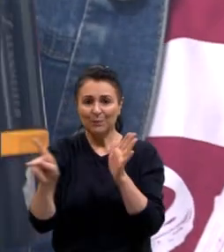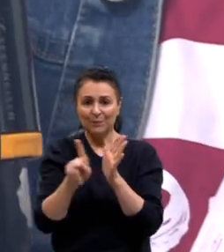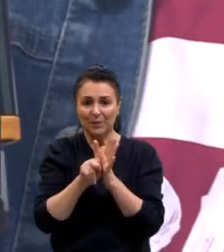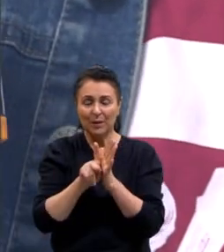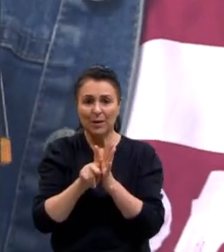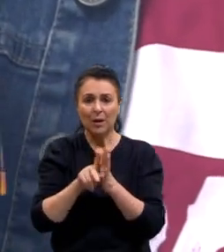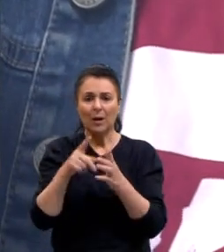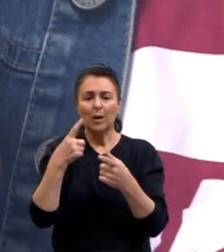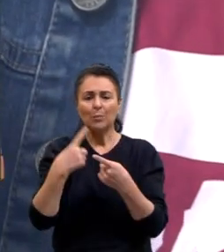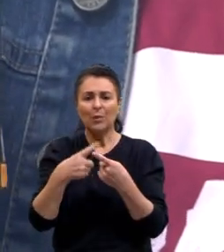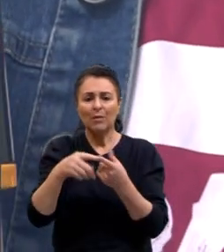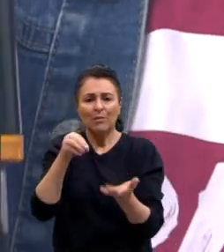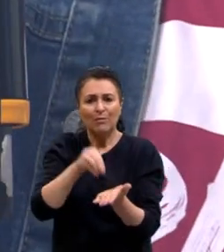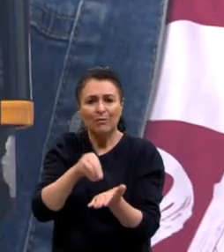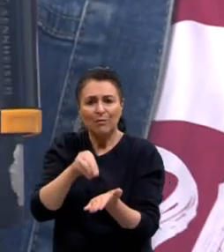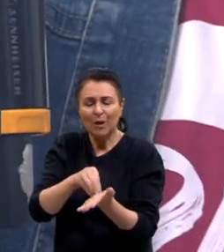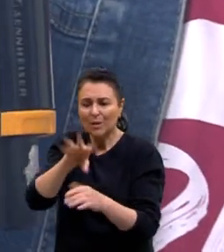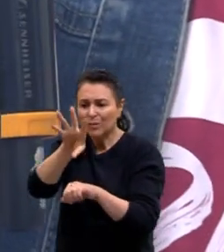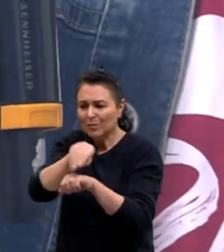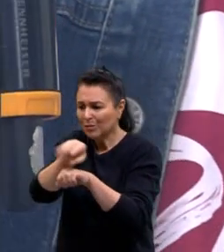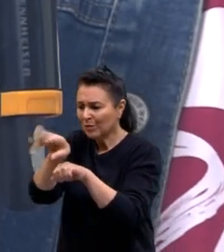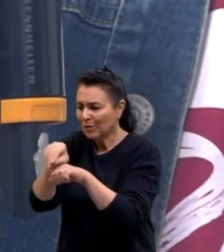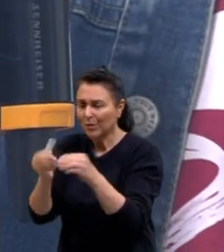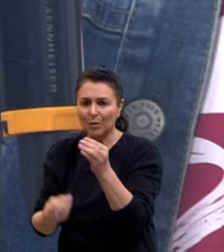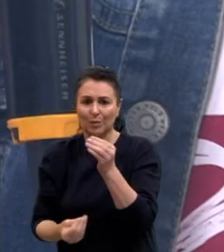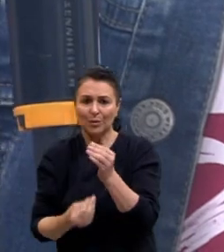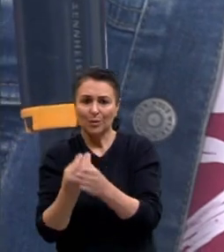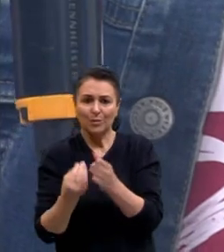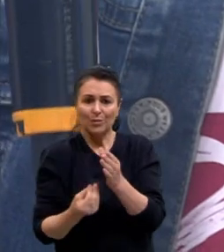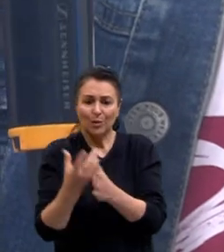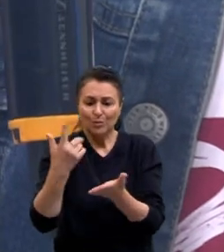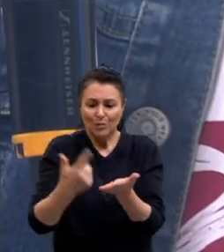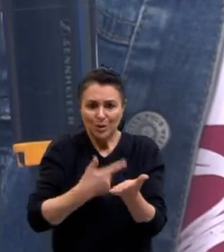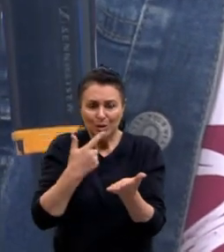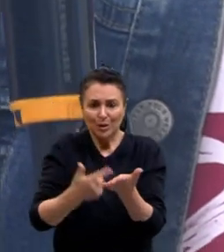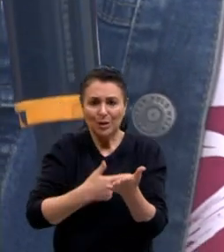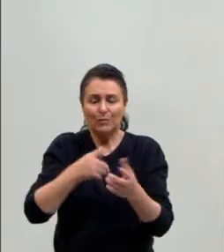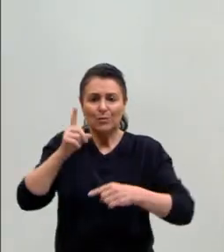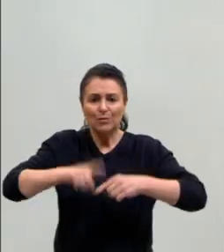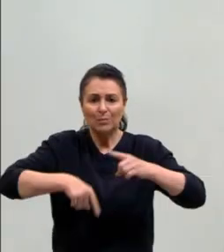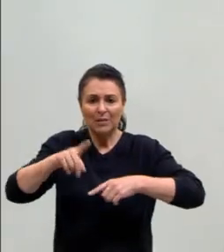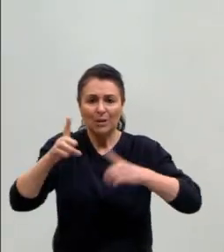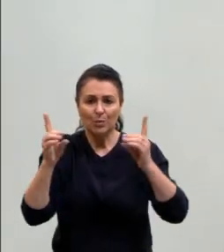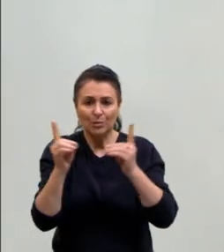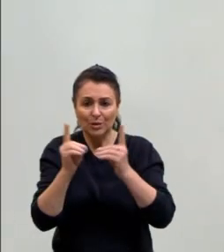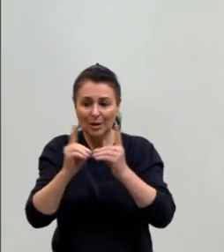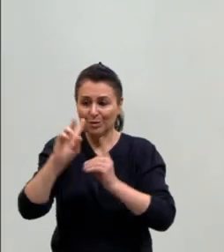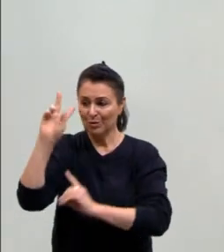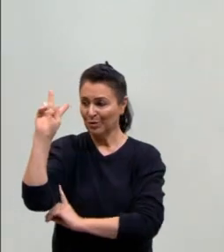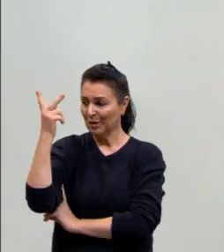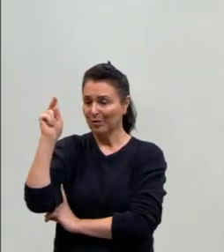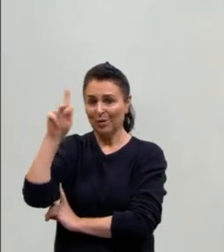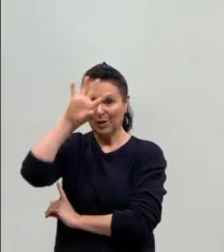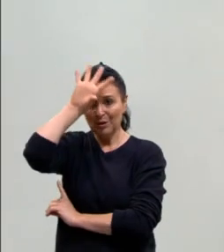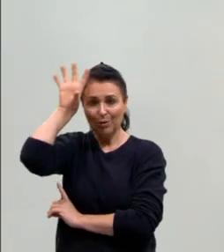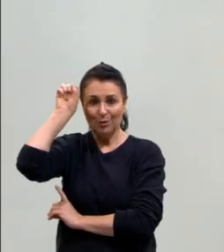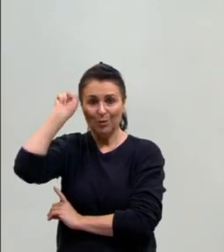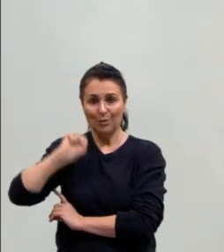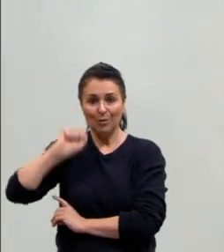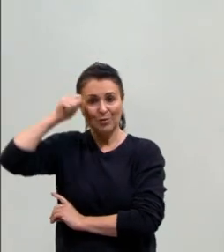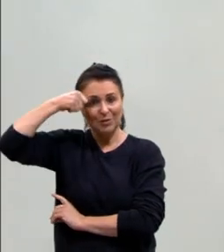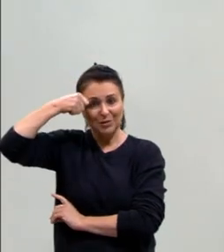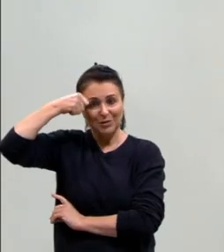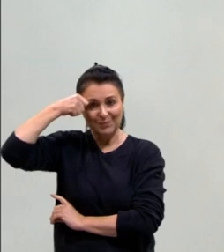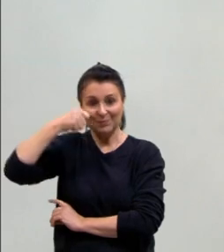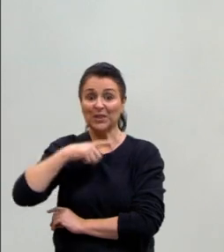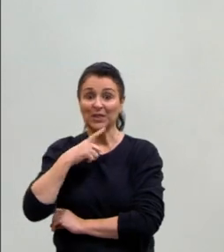produção de conhecimento, a falta de produção de livros, de materiais didáticos sobre a história do continente africano. Se vocês